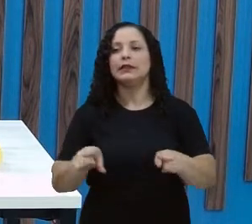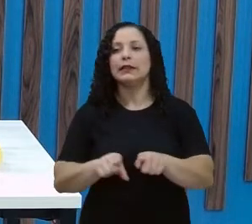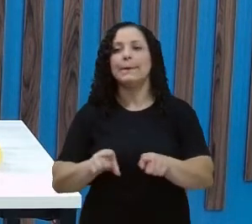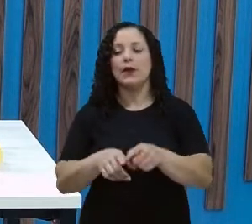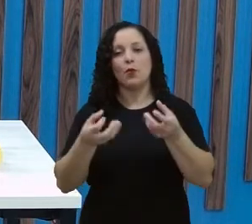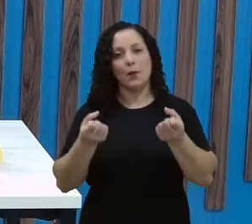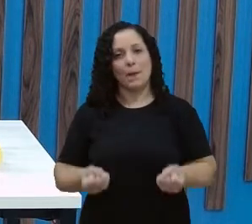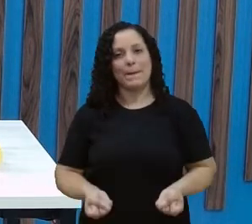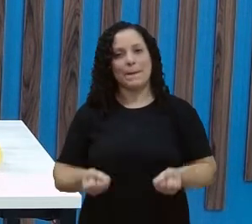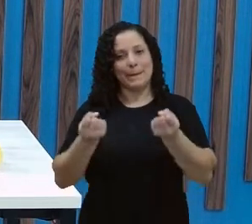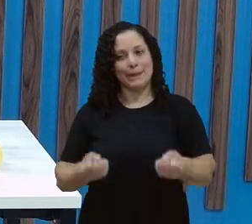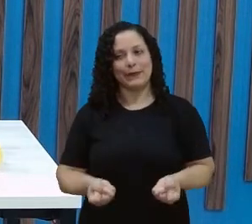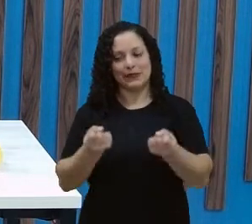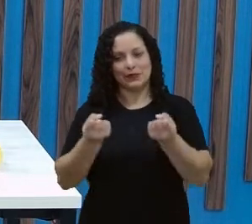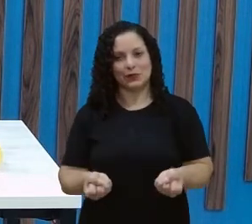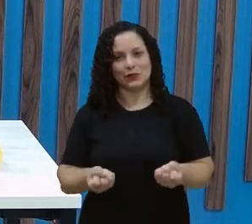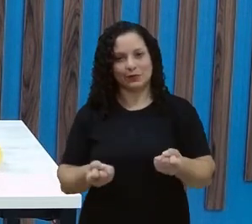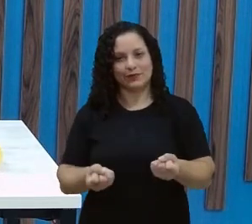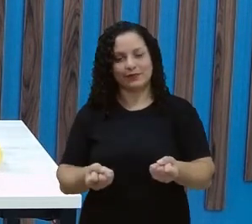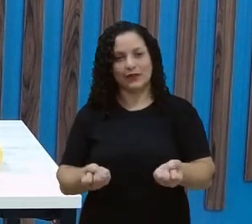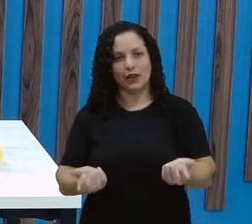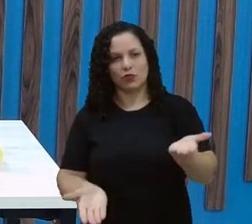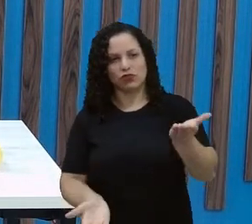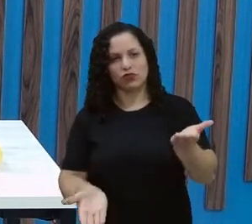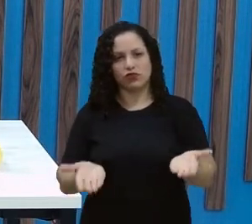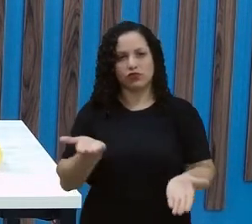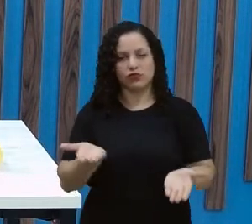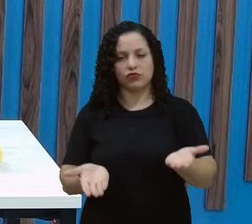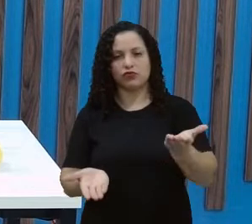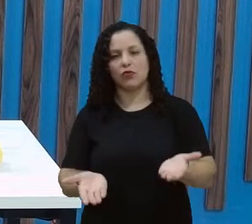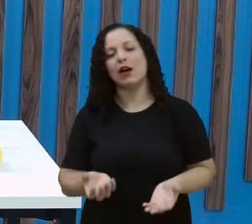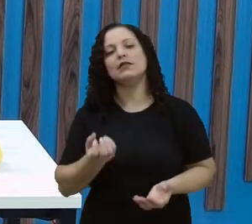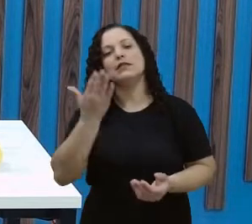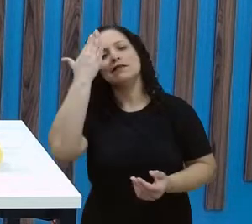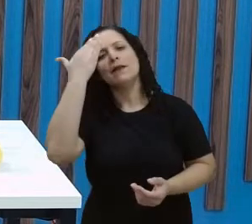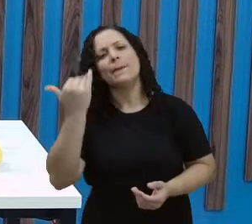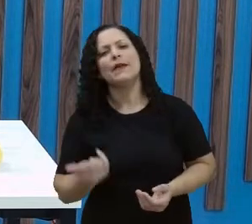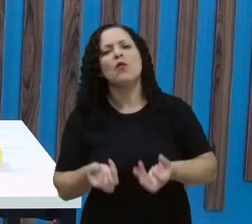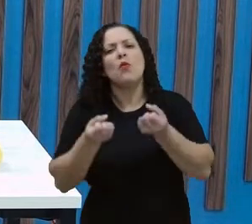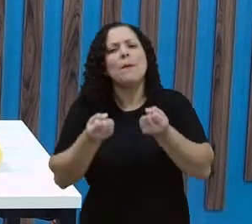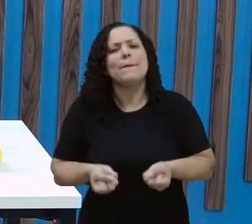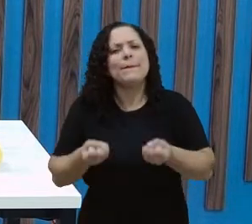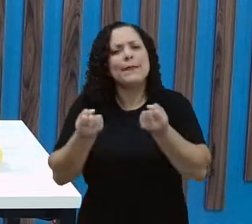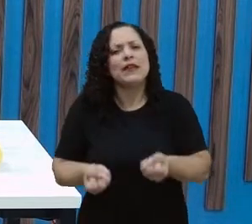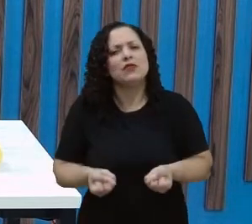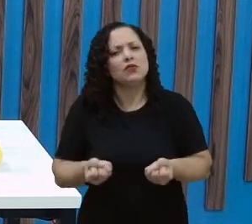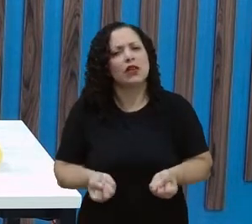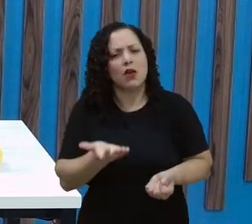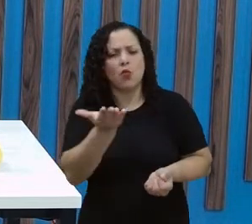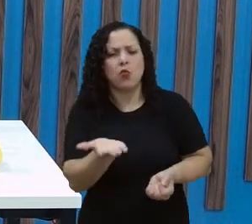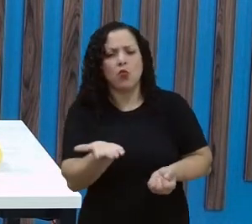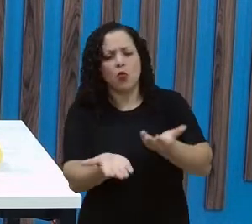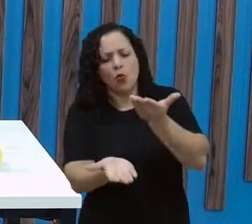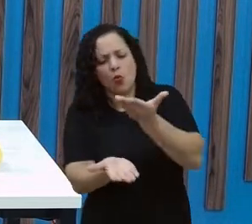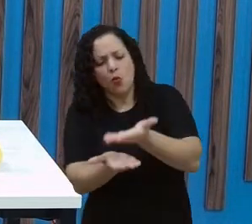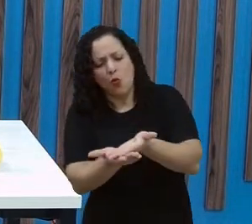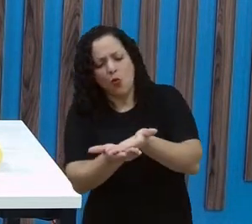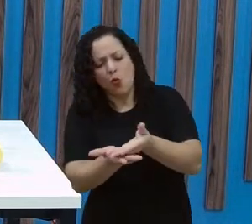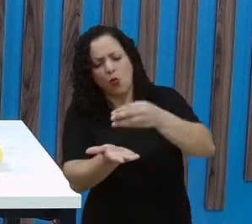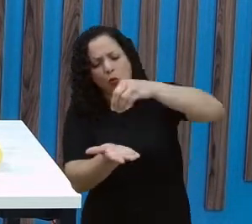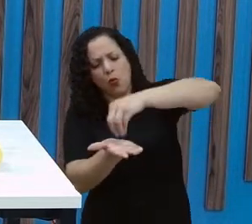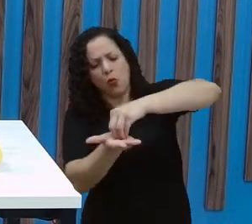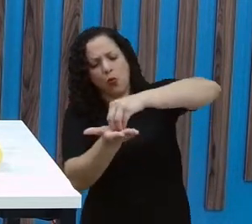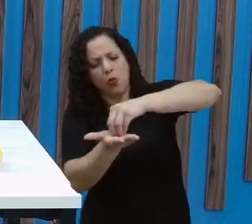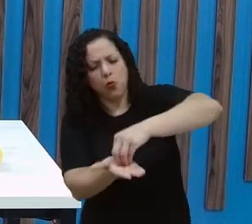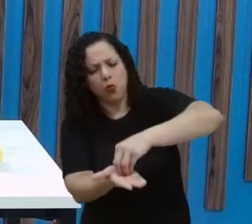E a balança, quando eu quero medir a massa, a massa de um corpo, a massa de uma fruta, de